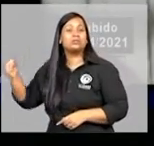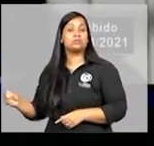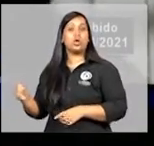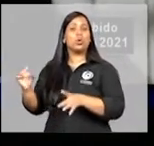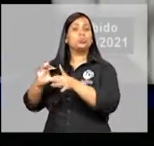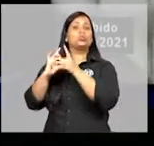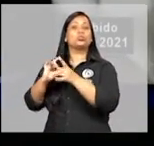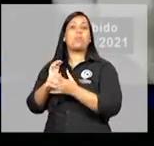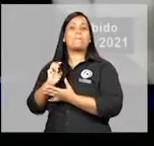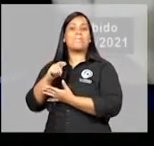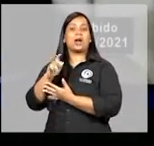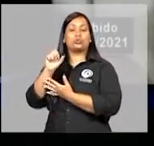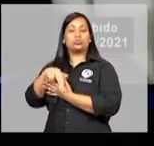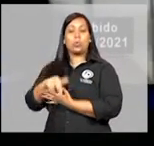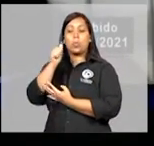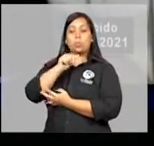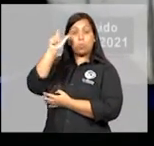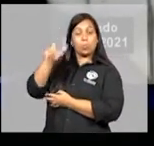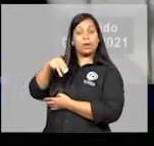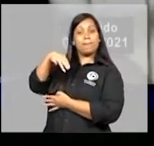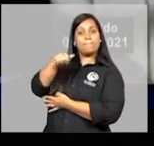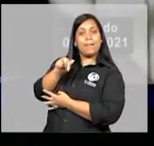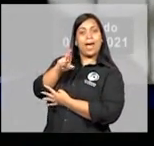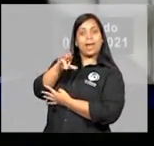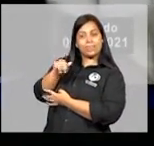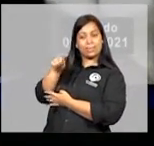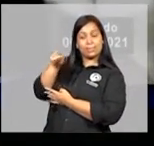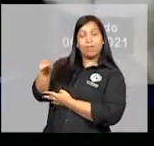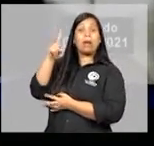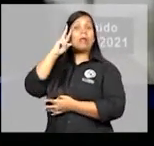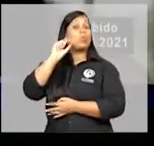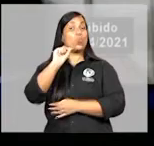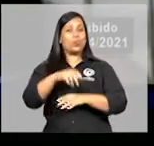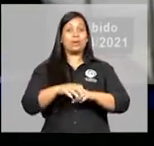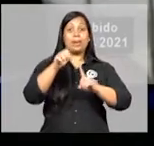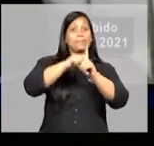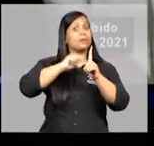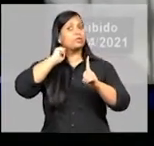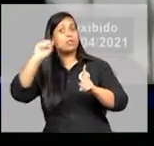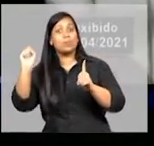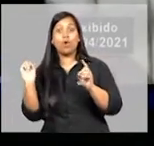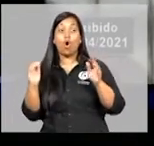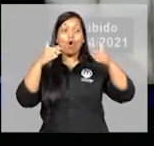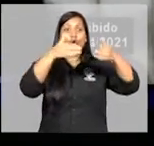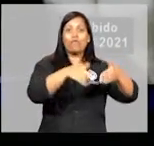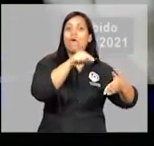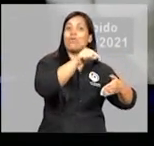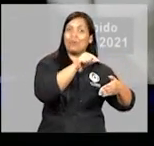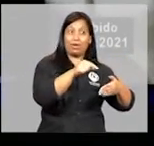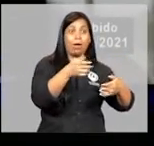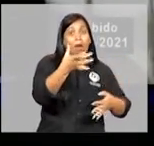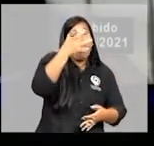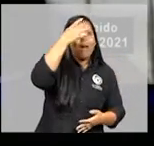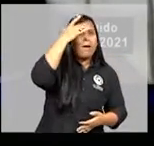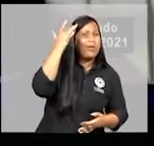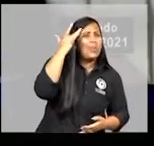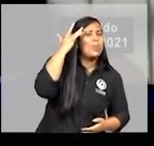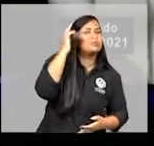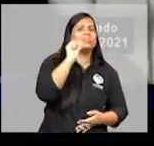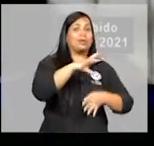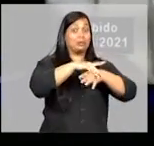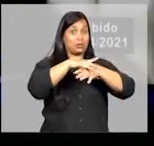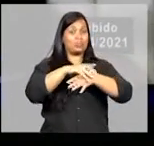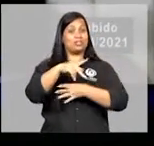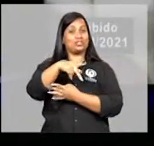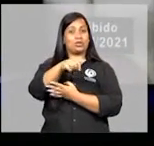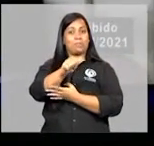Associação Vibrar com Parkinson, Maria Aparecida e Zipato, que lembrou que o mês de abril é voltado às ações de conscientização